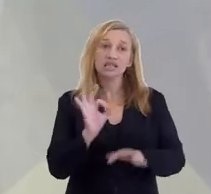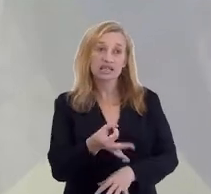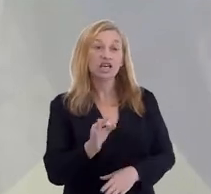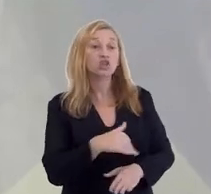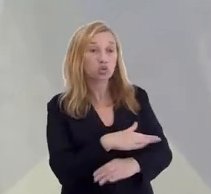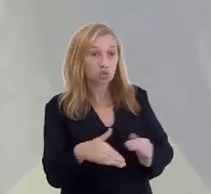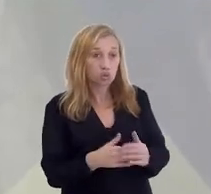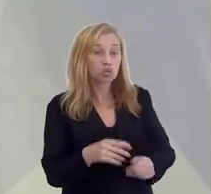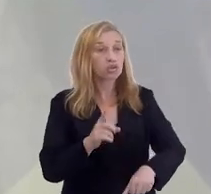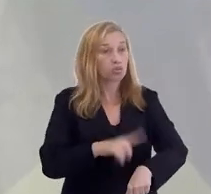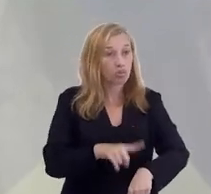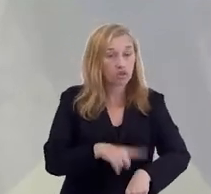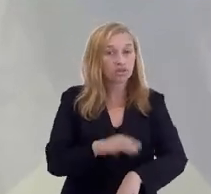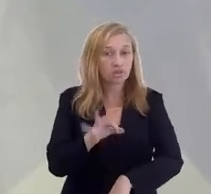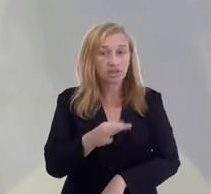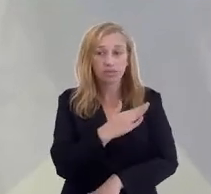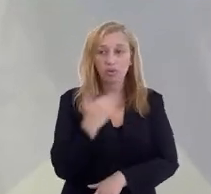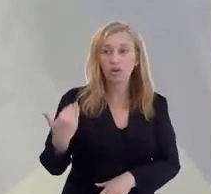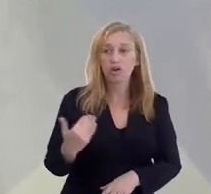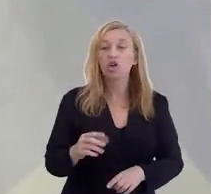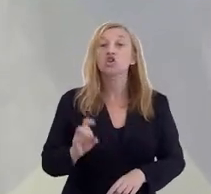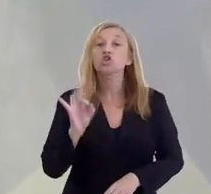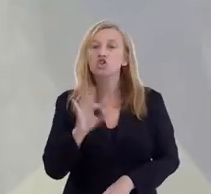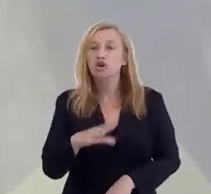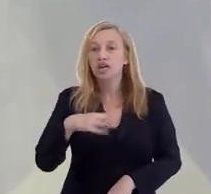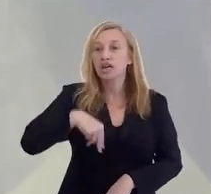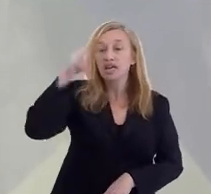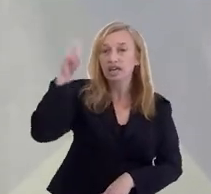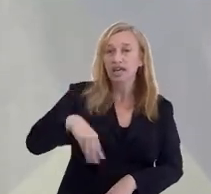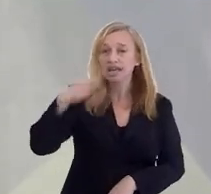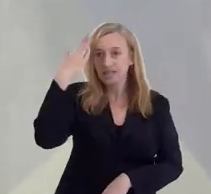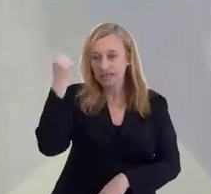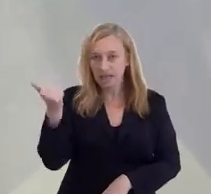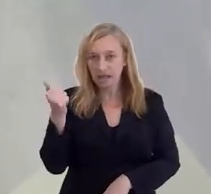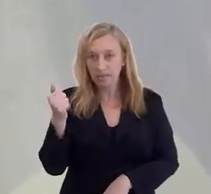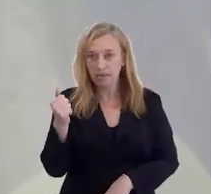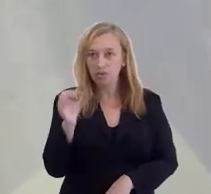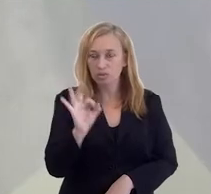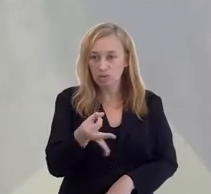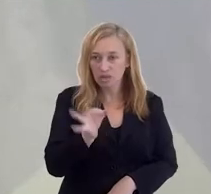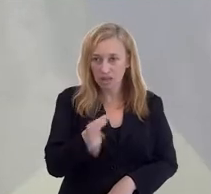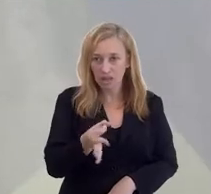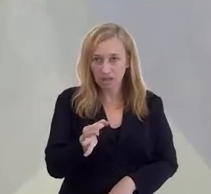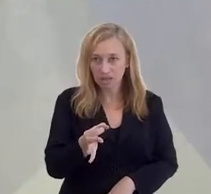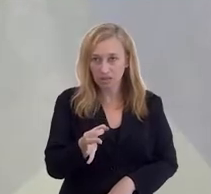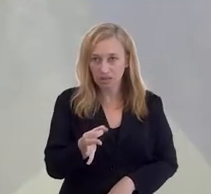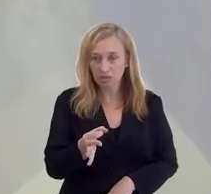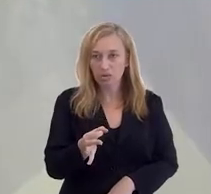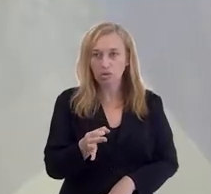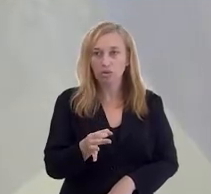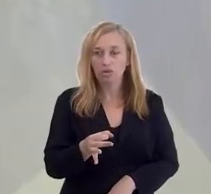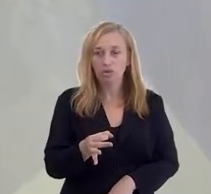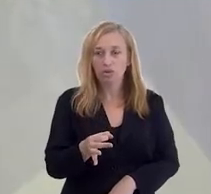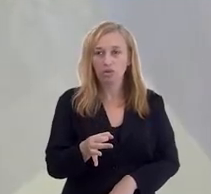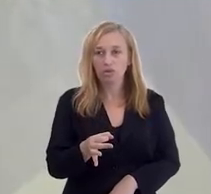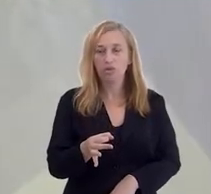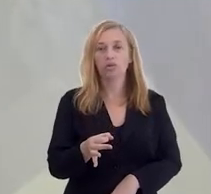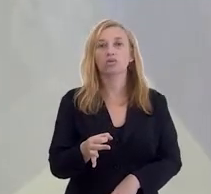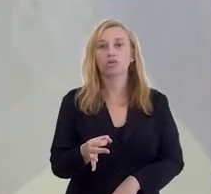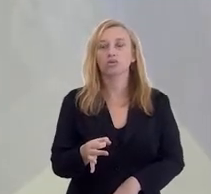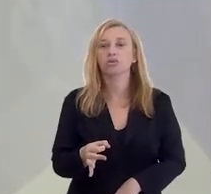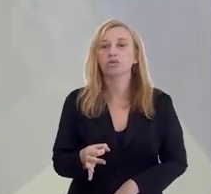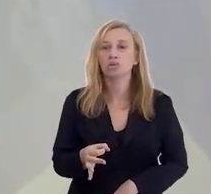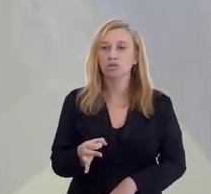Todos nós temos uma hora para o desencarne. Só há um fator que antecipa essa hora, que é um fator infeliz,